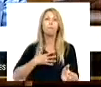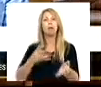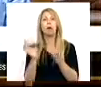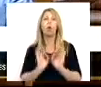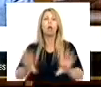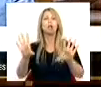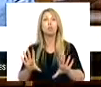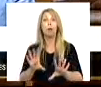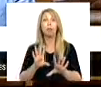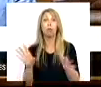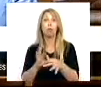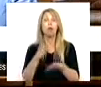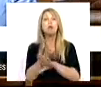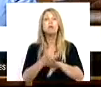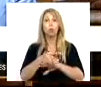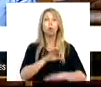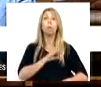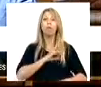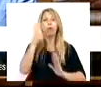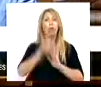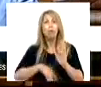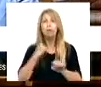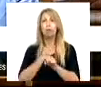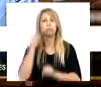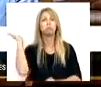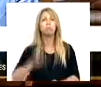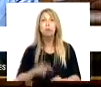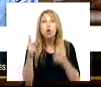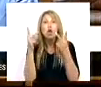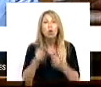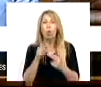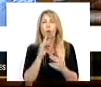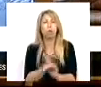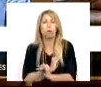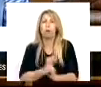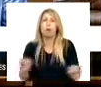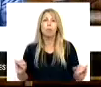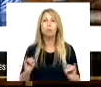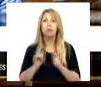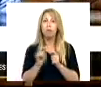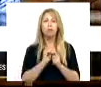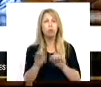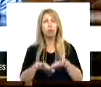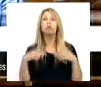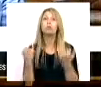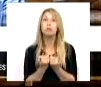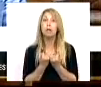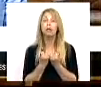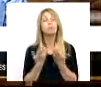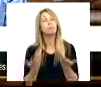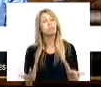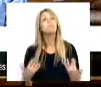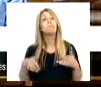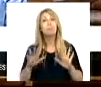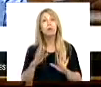privado, precarização laboral e cortes insusteitáveis nas políticas sociais. Portanto, as opções do atual Governo